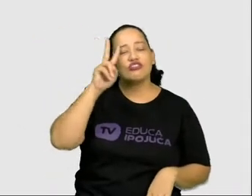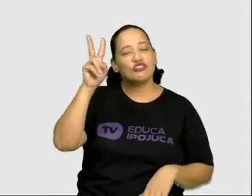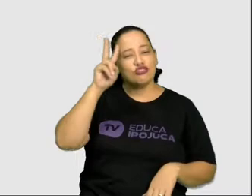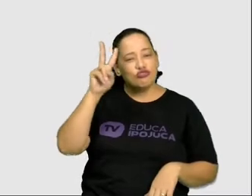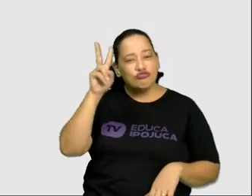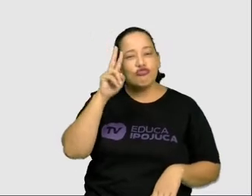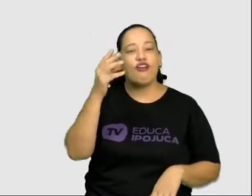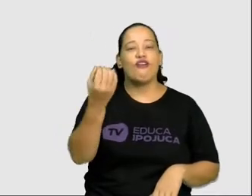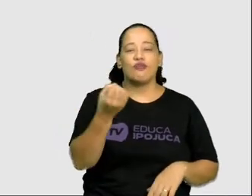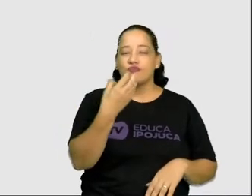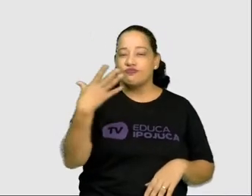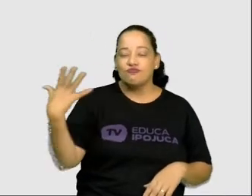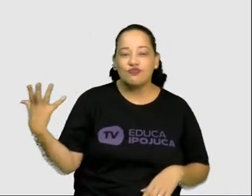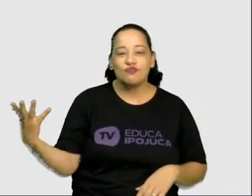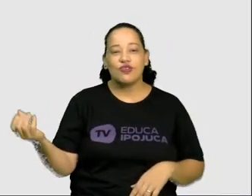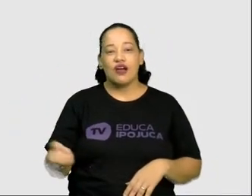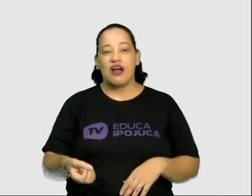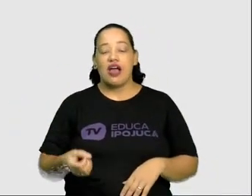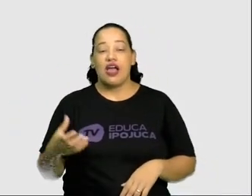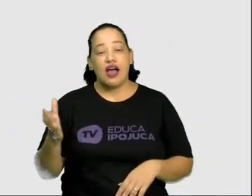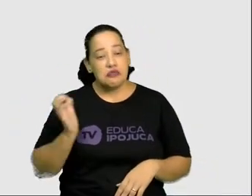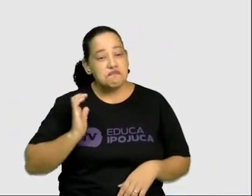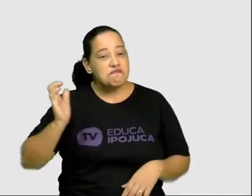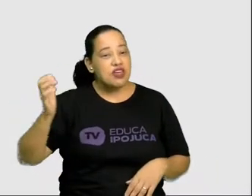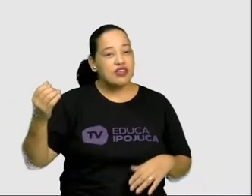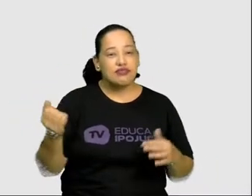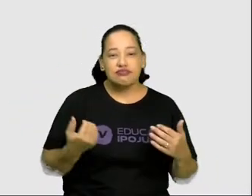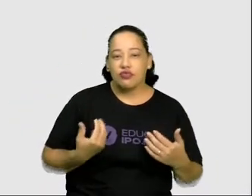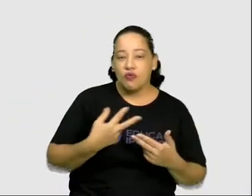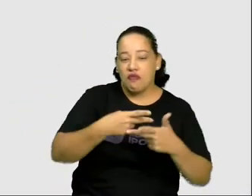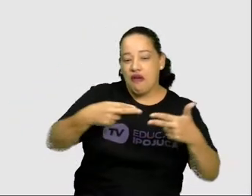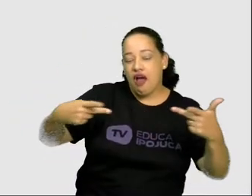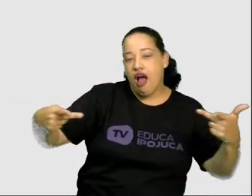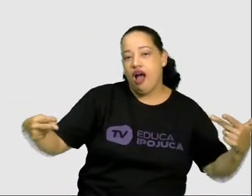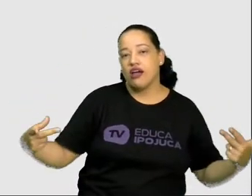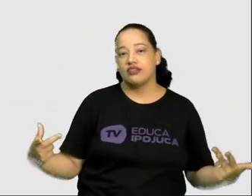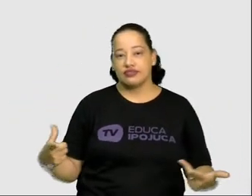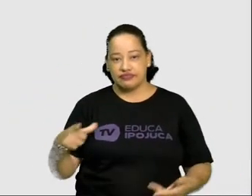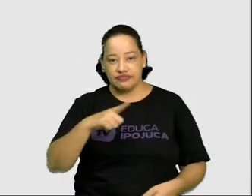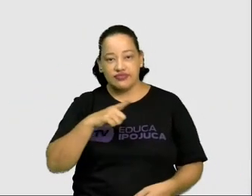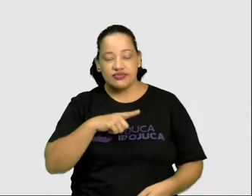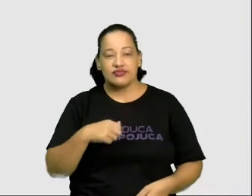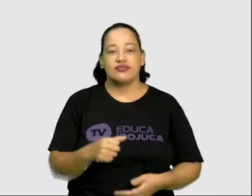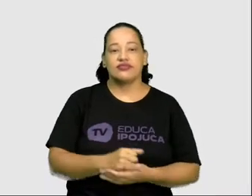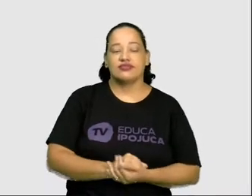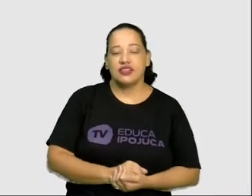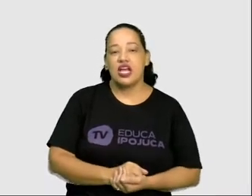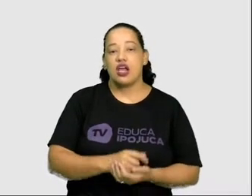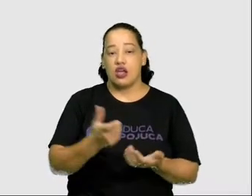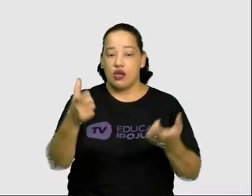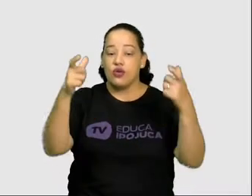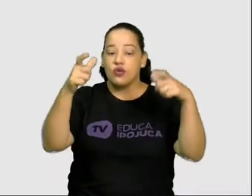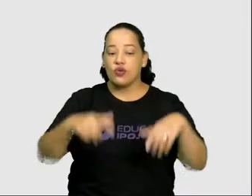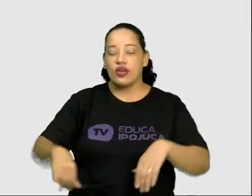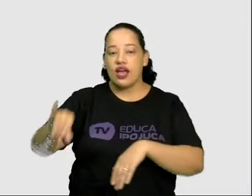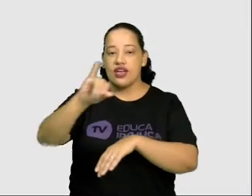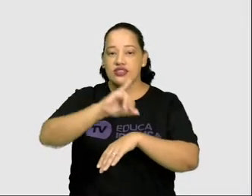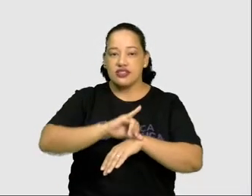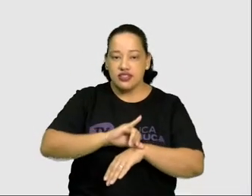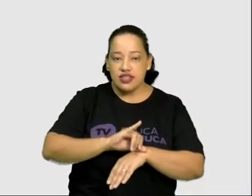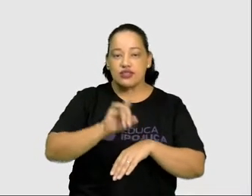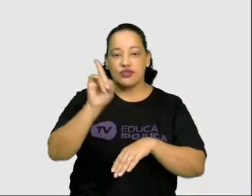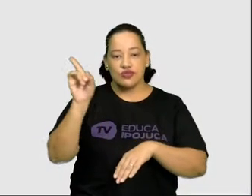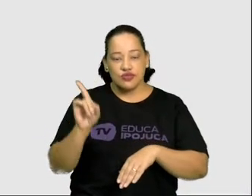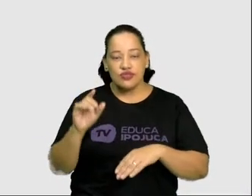acervo da nossa riqueza aqui do Frevo. Fica no centro da cidade do Recife. A